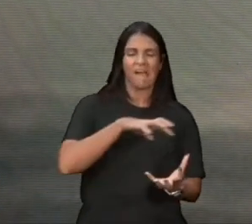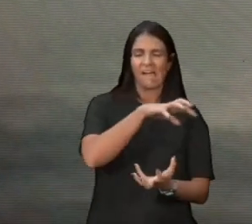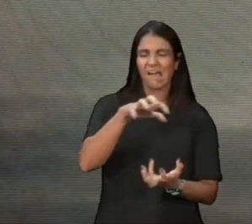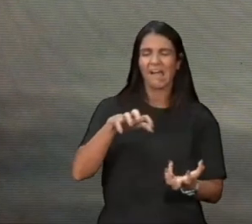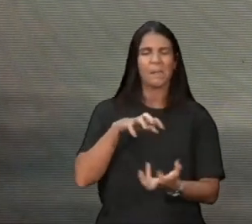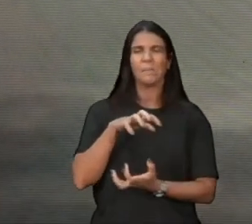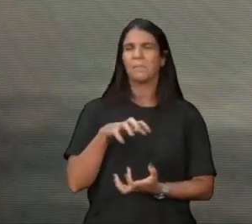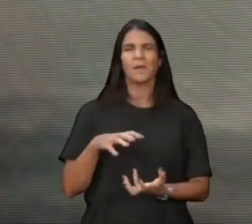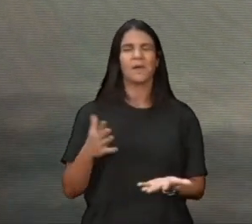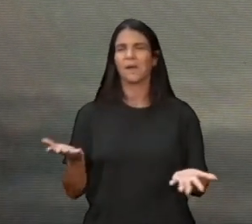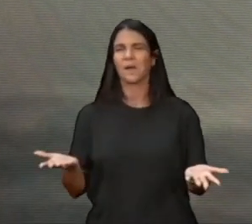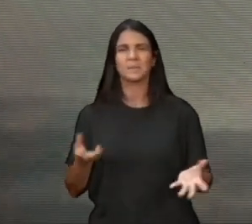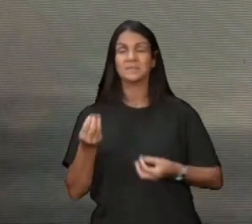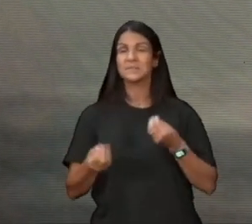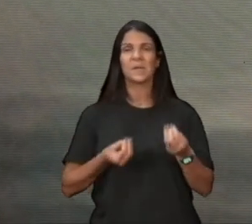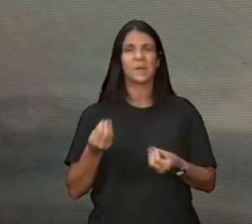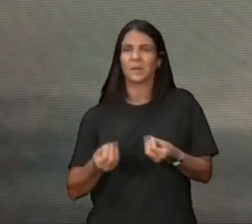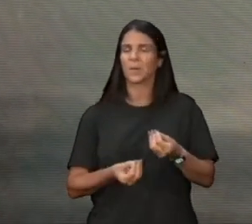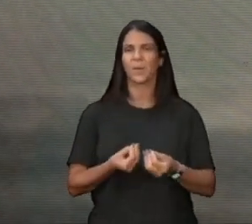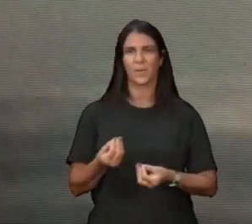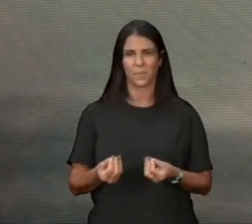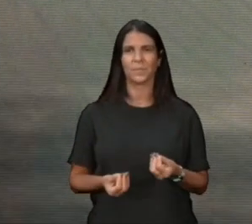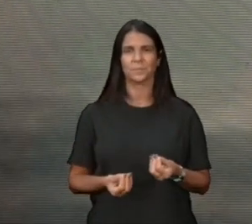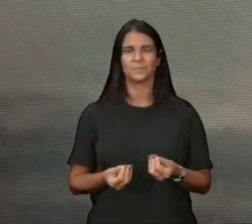virou para o coronel, falou, coronel, vai se ferrar, é ruim,